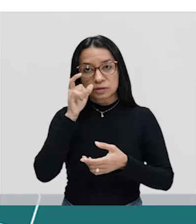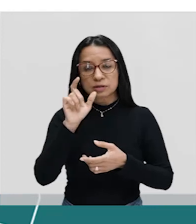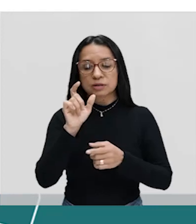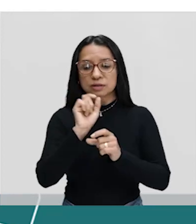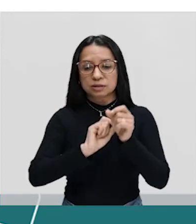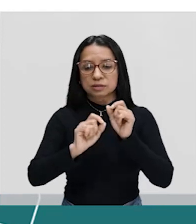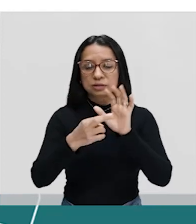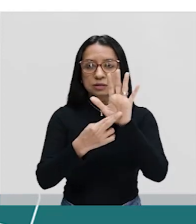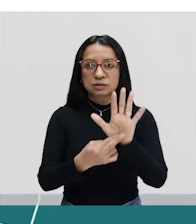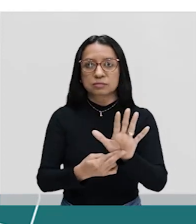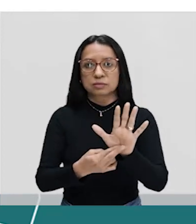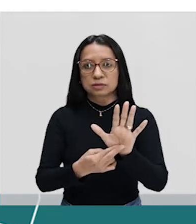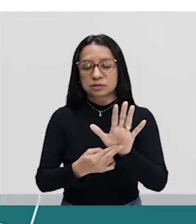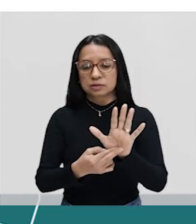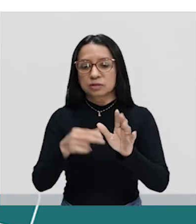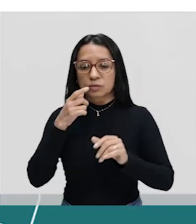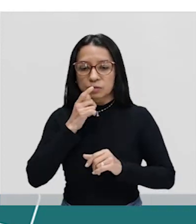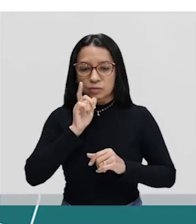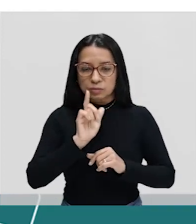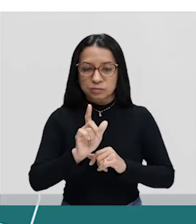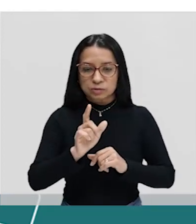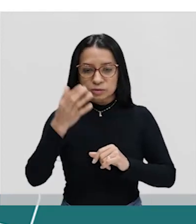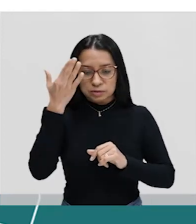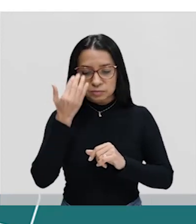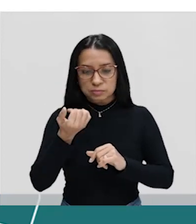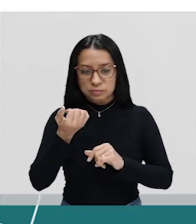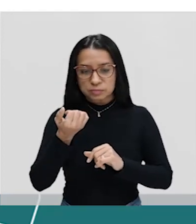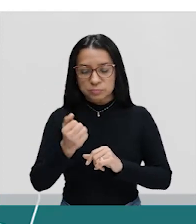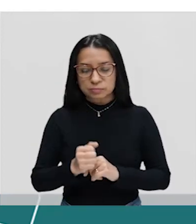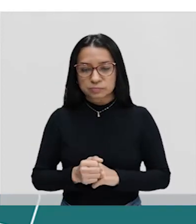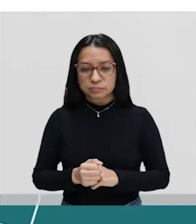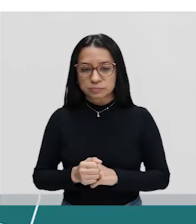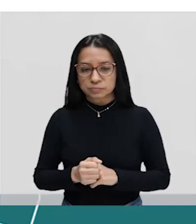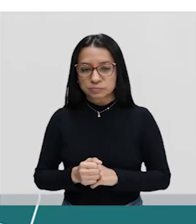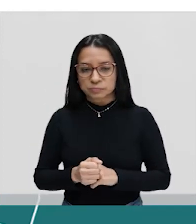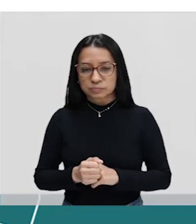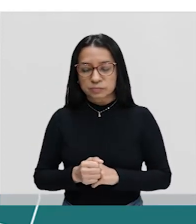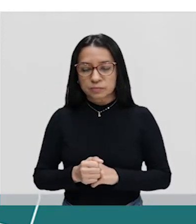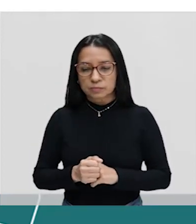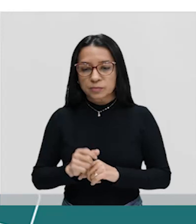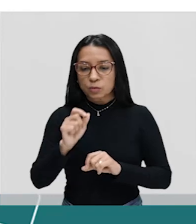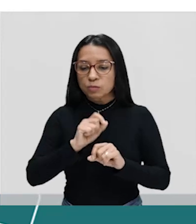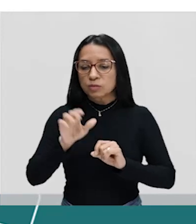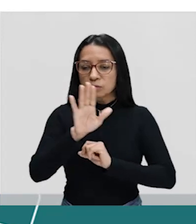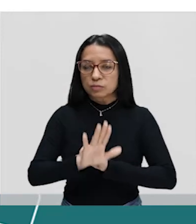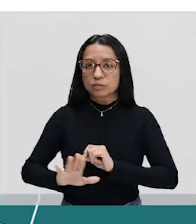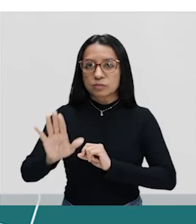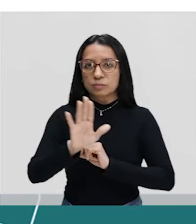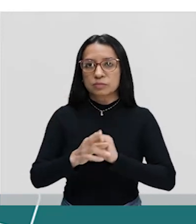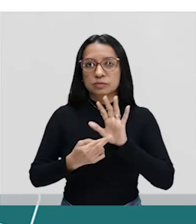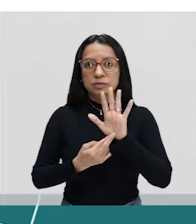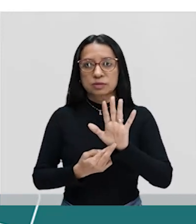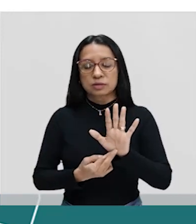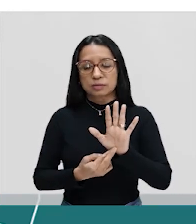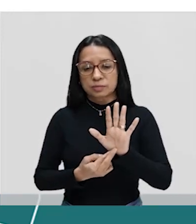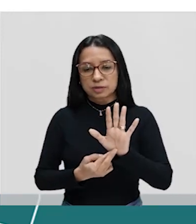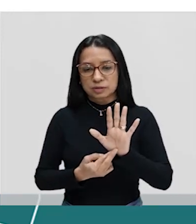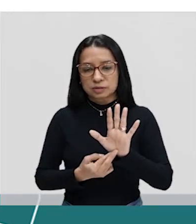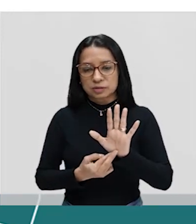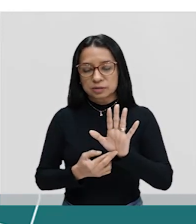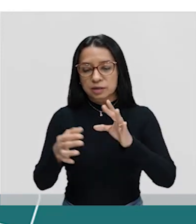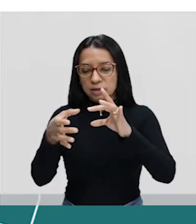nessa representação, você consiga identificar aquele espaço, né, que representa a